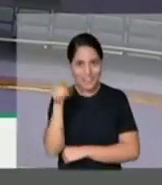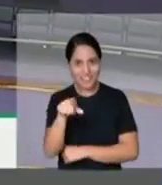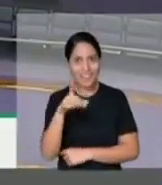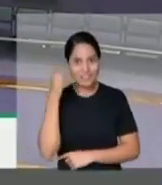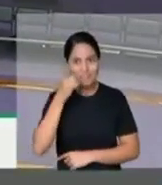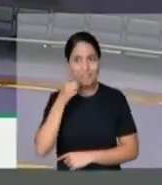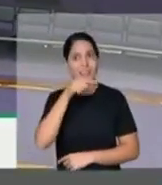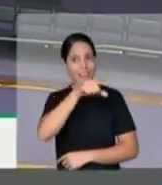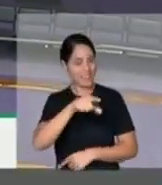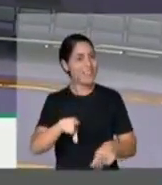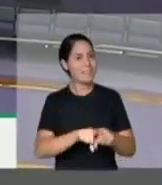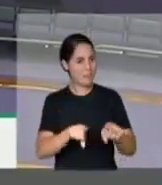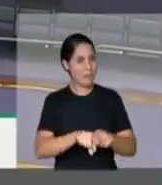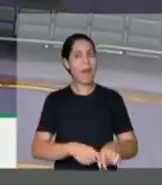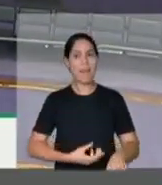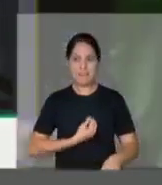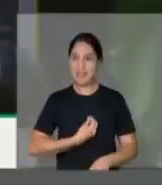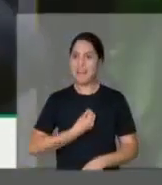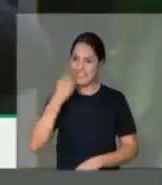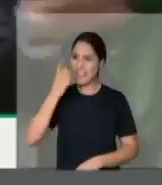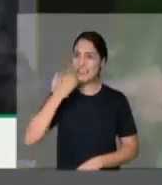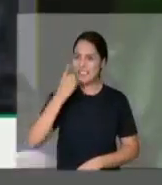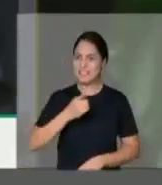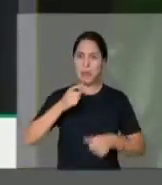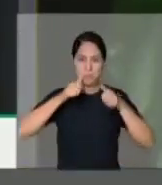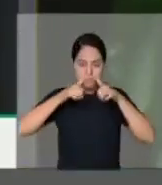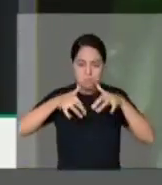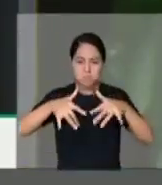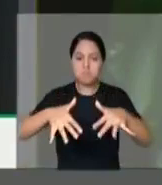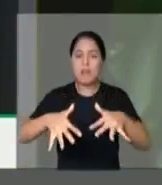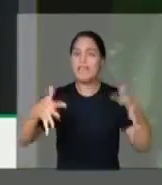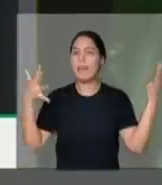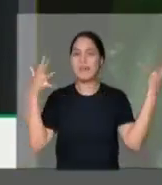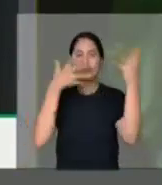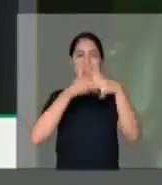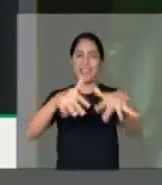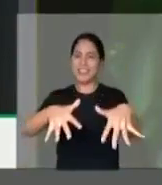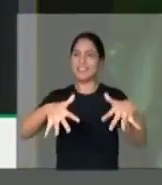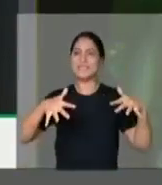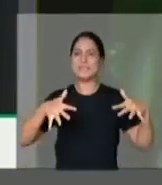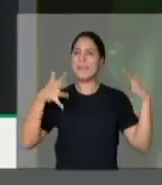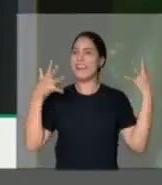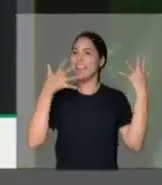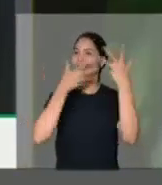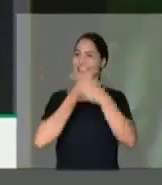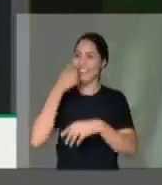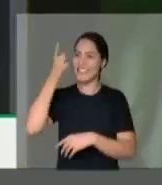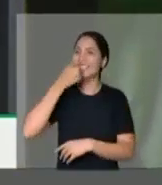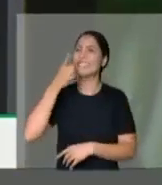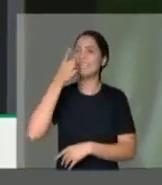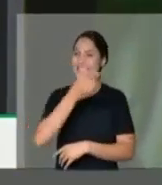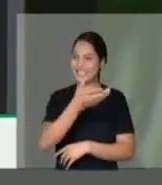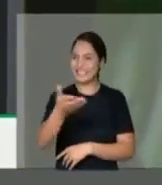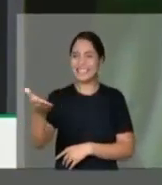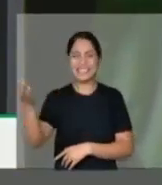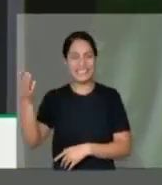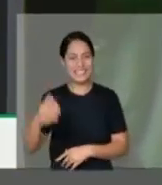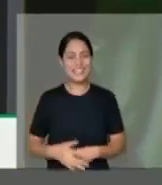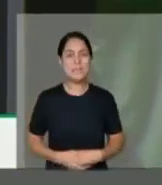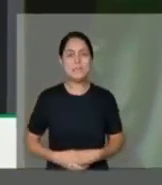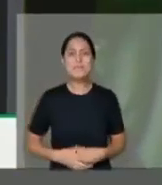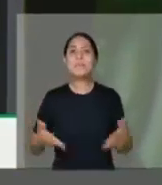Rio Grande do Sul aqui hoje, tem, não tem? Tem, né? Tá cheio aqui o plenário hoje, tá bonito demais. Coisa linda de deputado aqui. É,